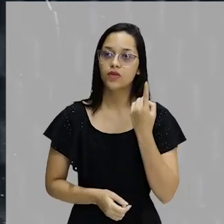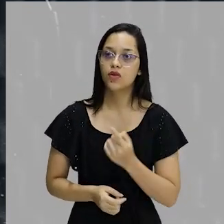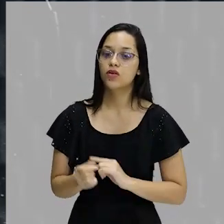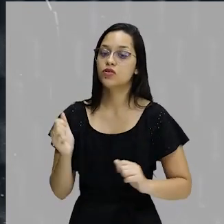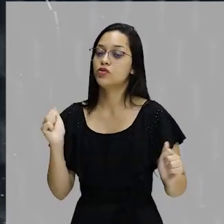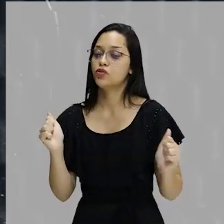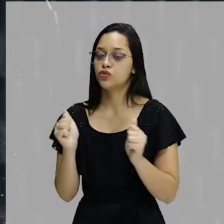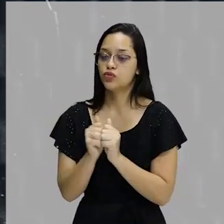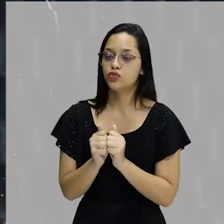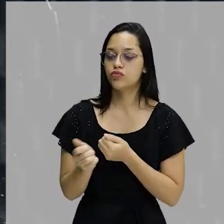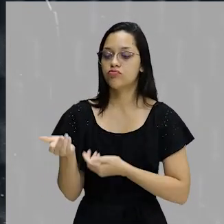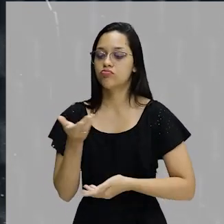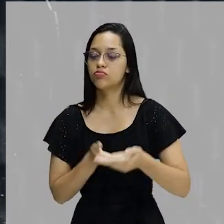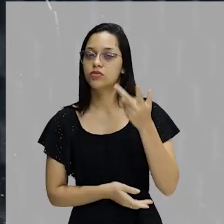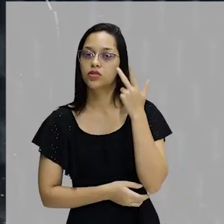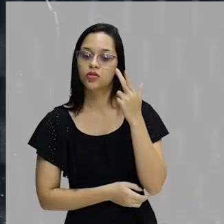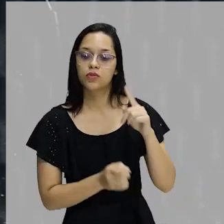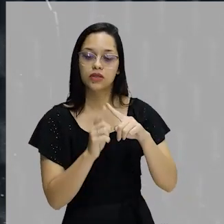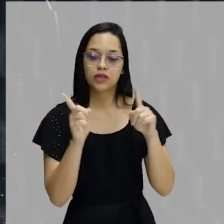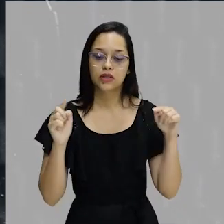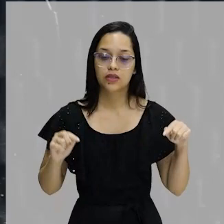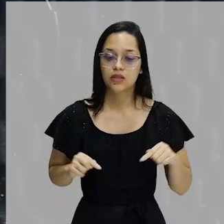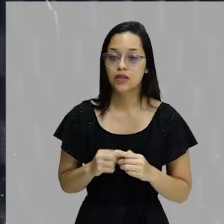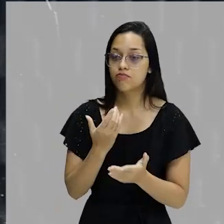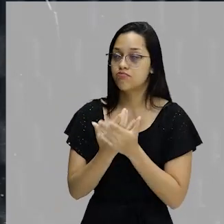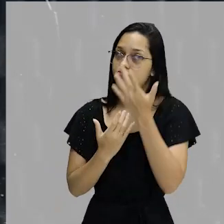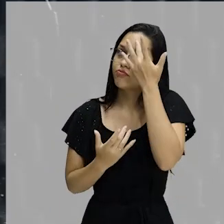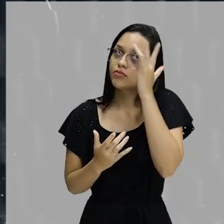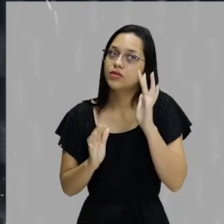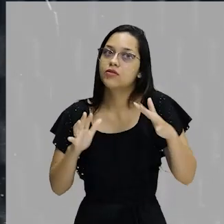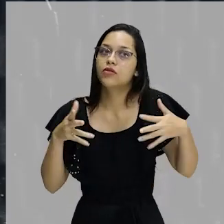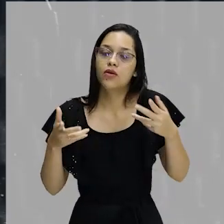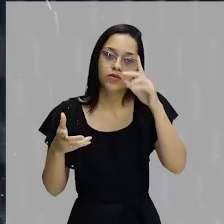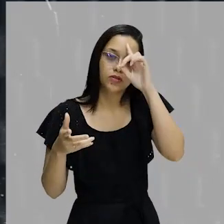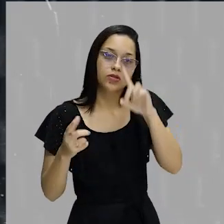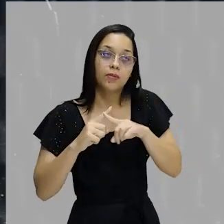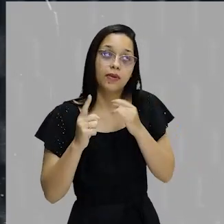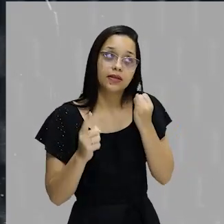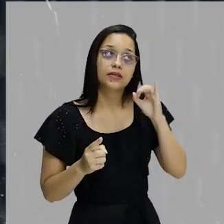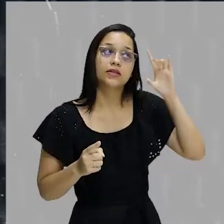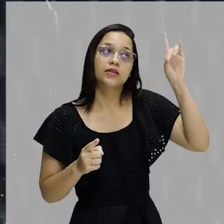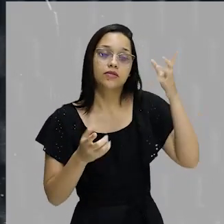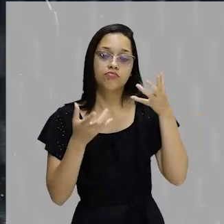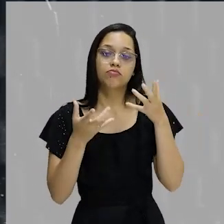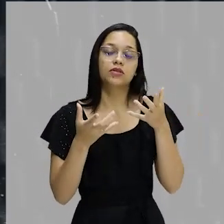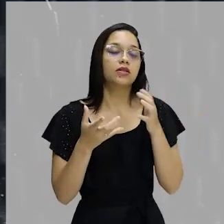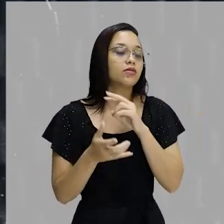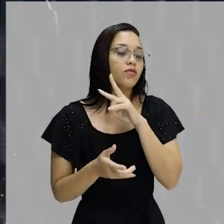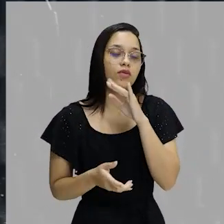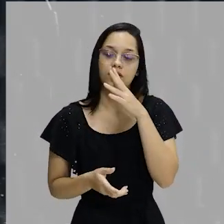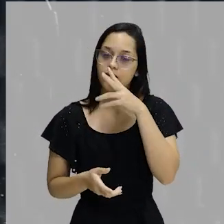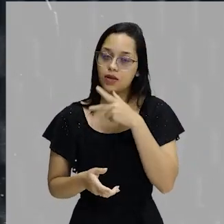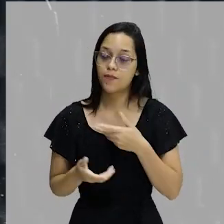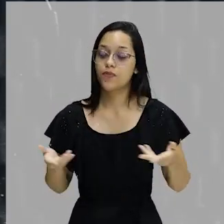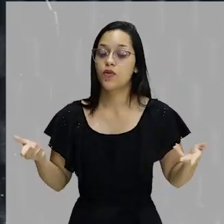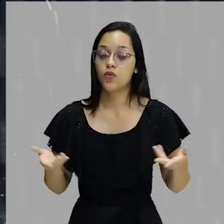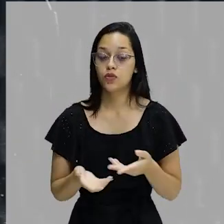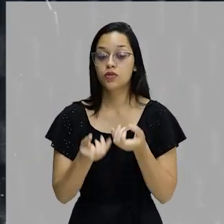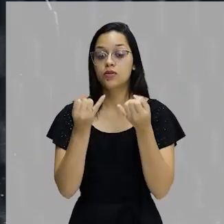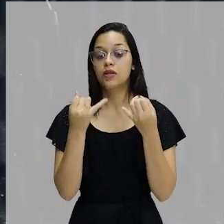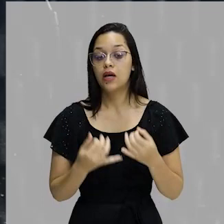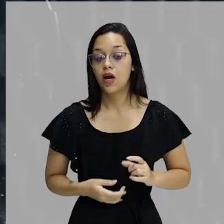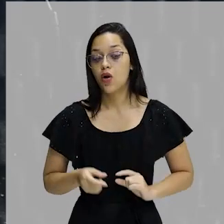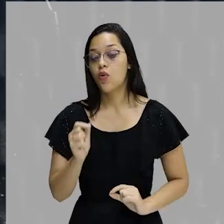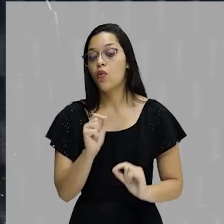nós estaremos juntos, normalmente, em sala de aula, não sei quando, mas se Deus quiser, isso não vai demorar. Hoje nós vamos falar